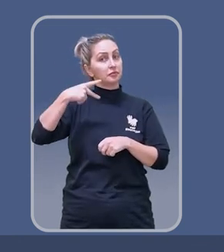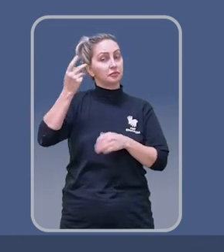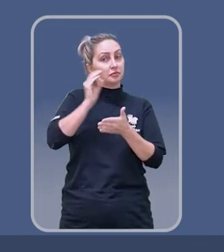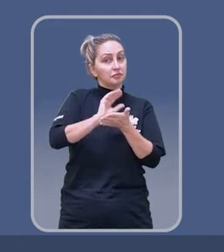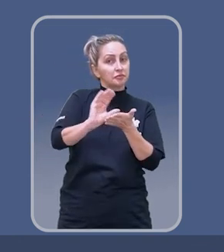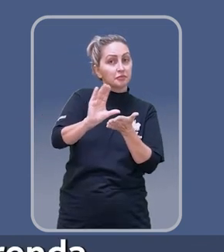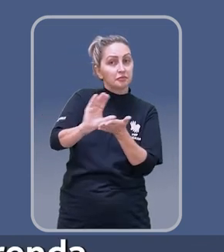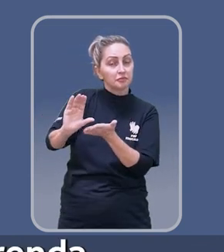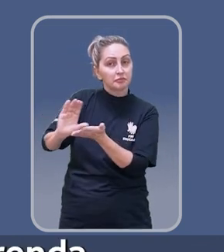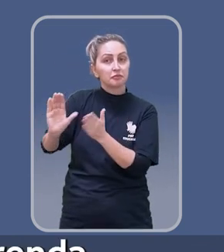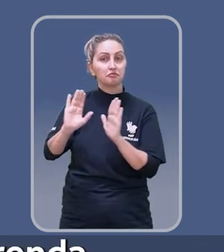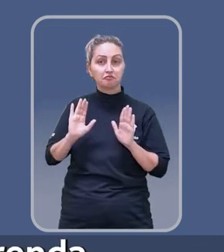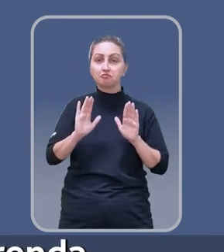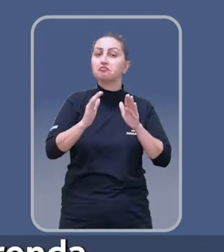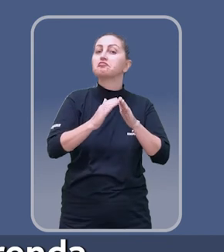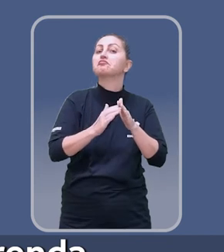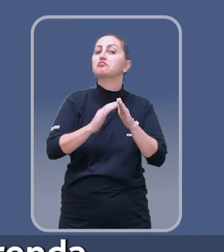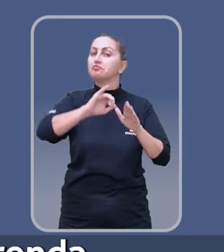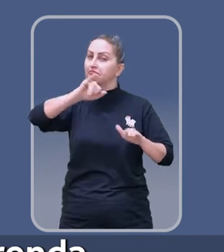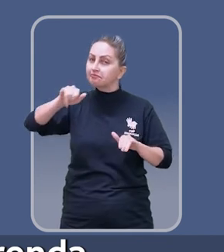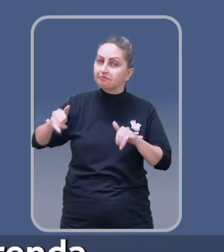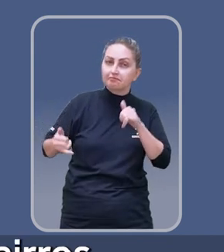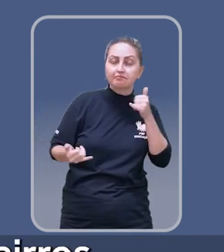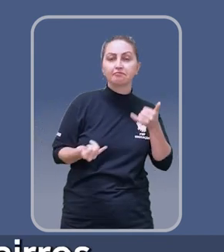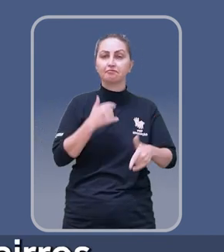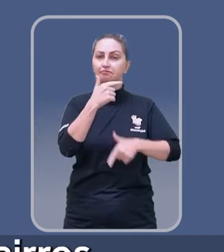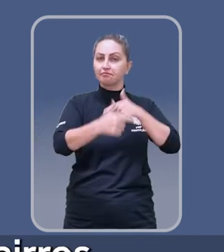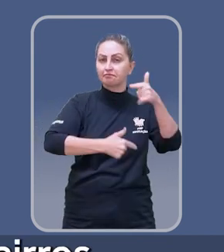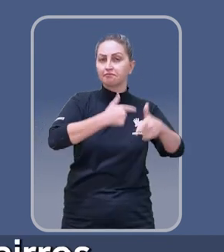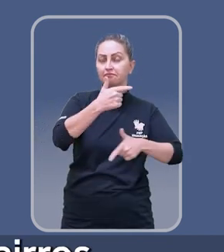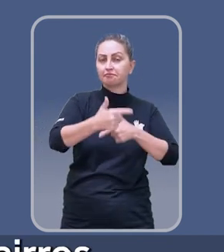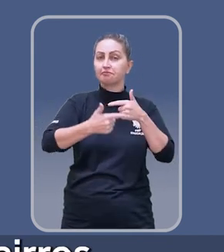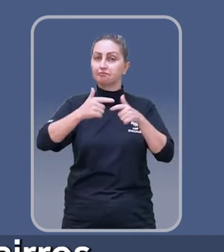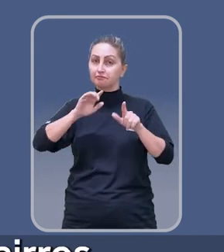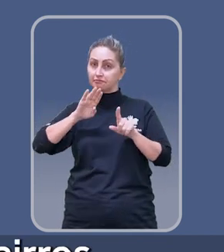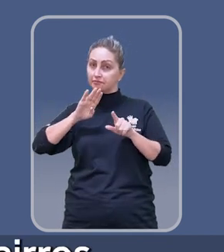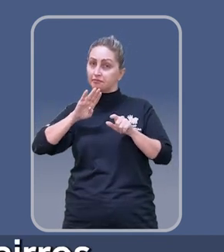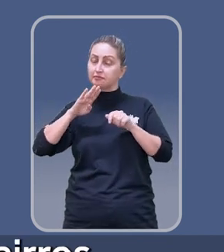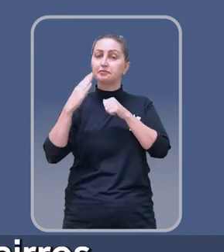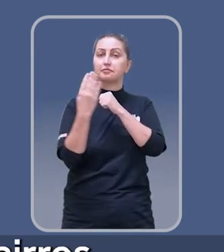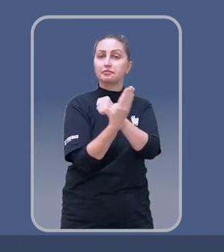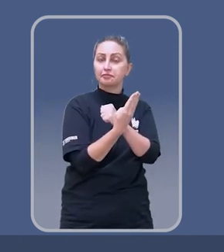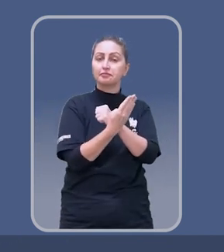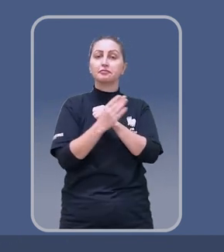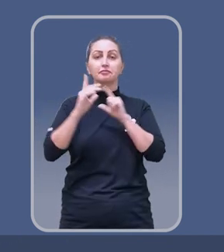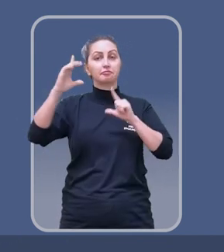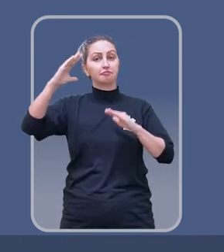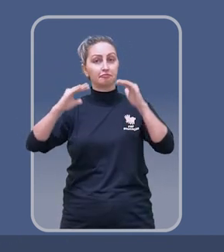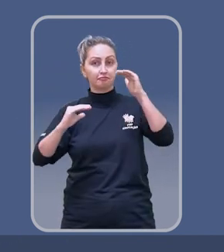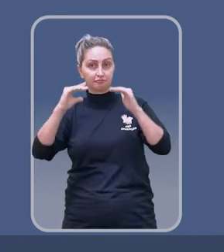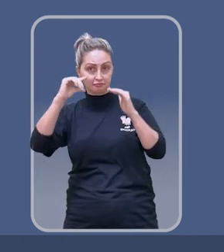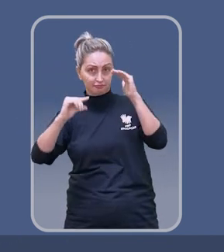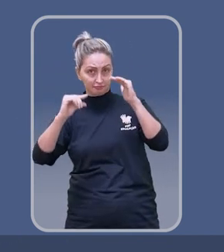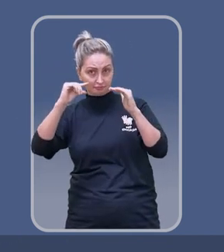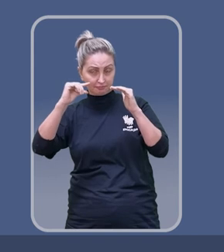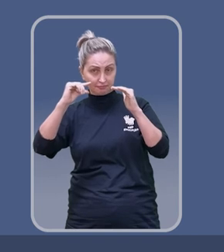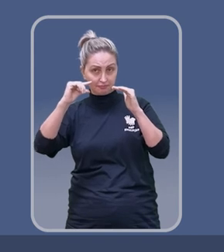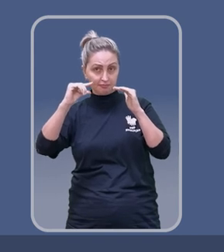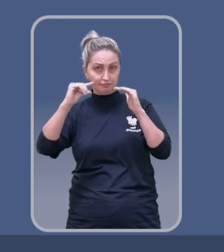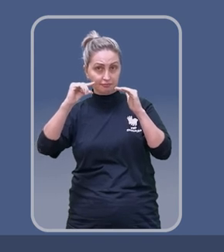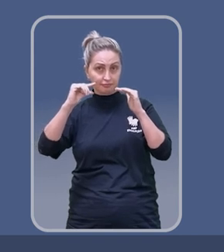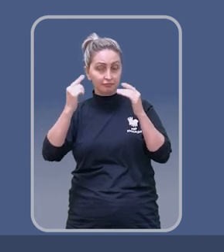de incentivos, com foco na geração de emprego e renda, com uma ampla oportunidade nos bairros, para que a gente possa reduzir